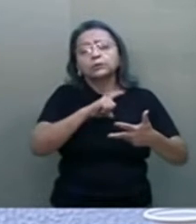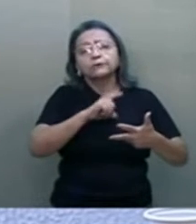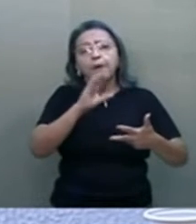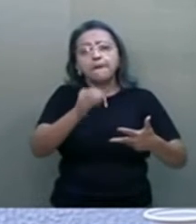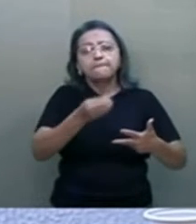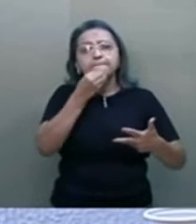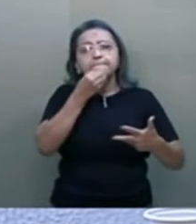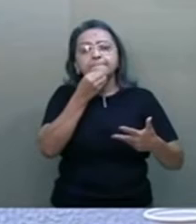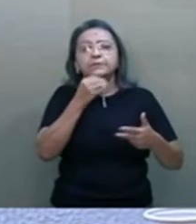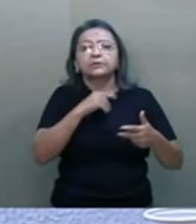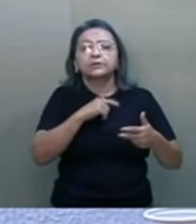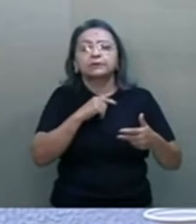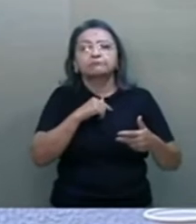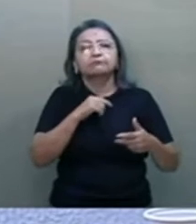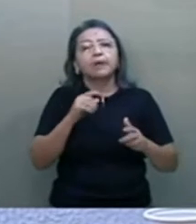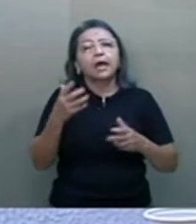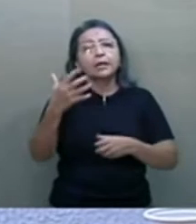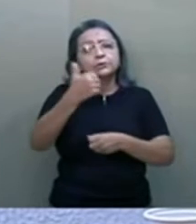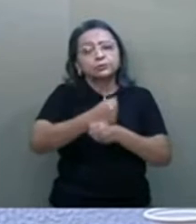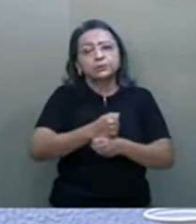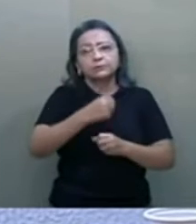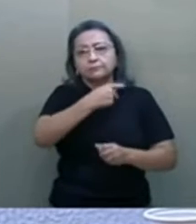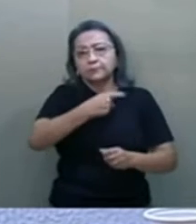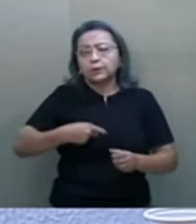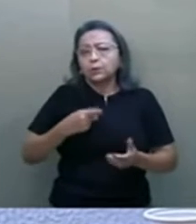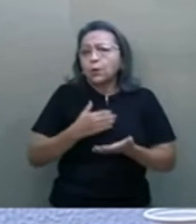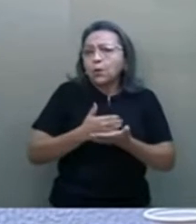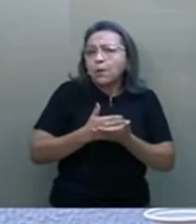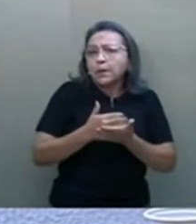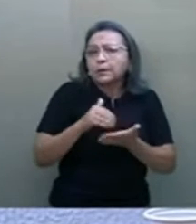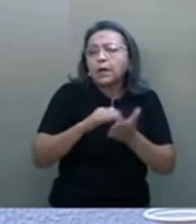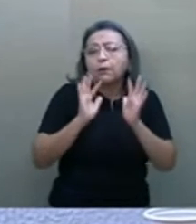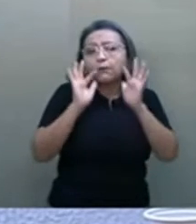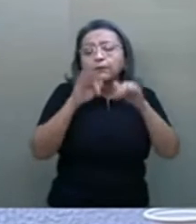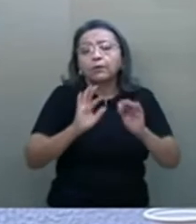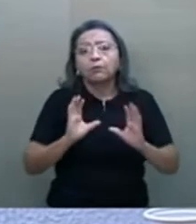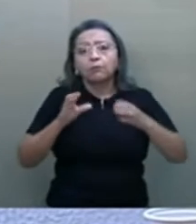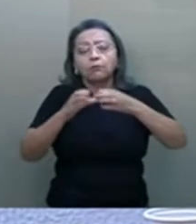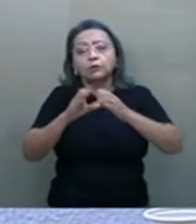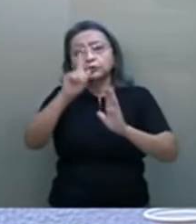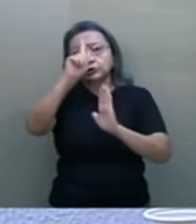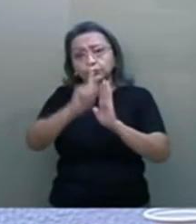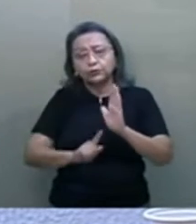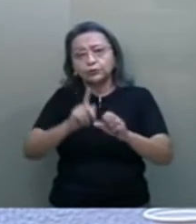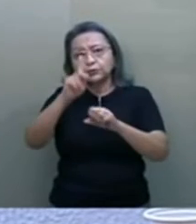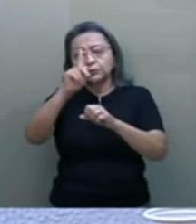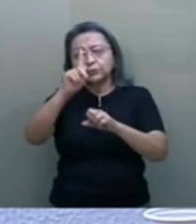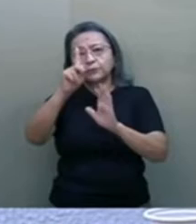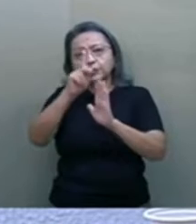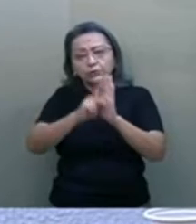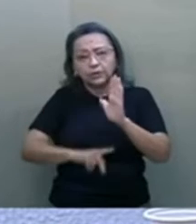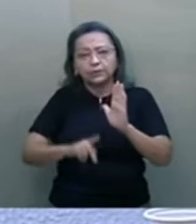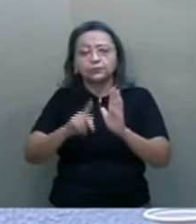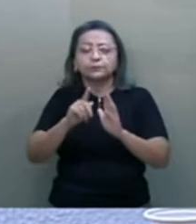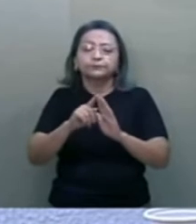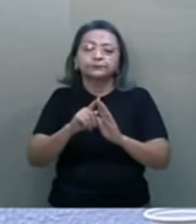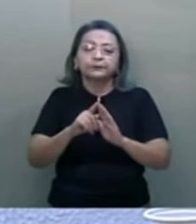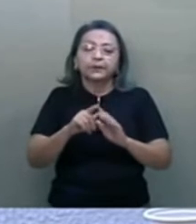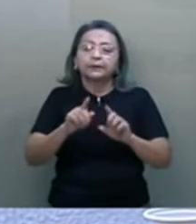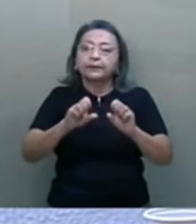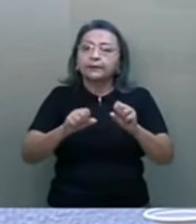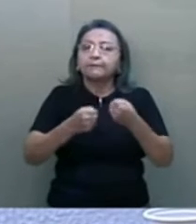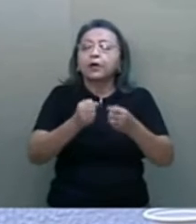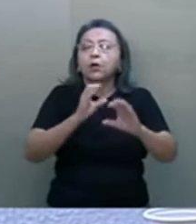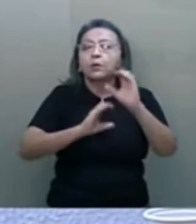de presidir, do início ao fim, o comitê gestor do projeto do satélite geostacionário de defesa e comunicações